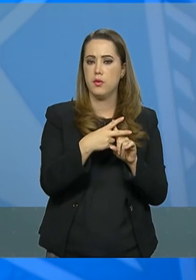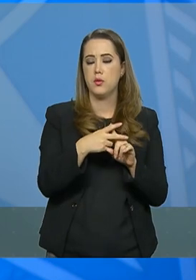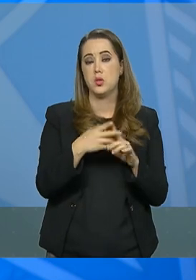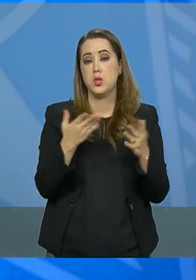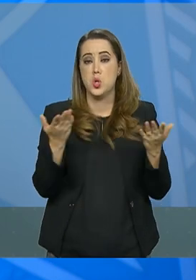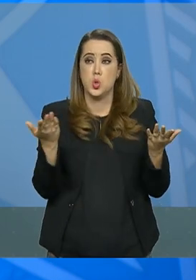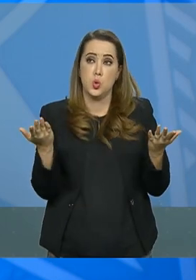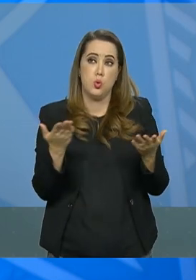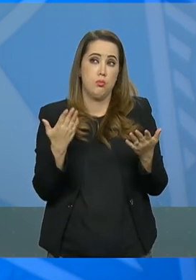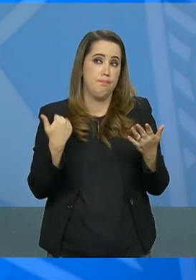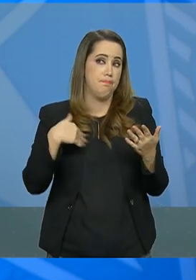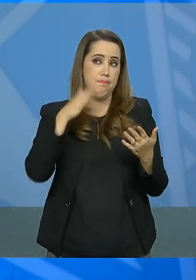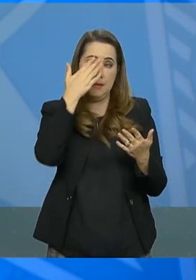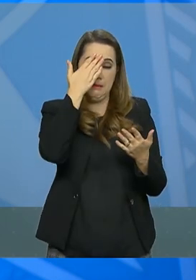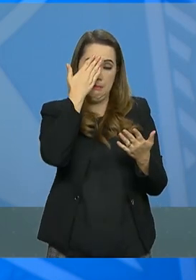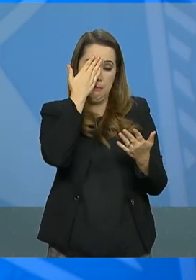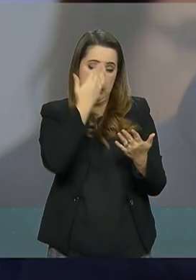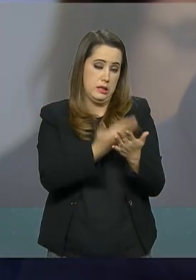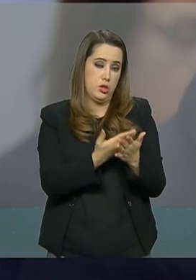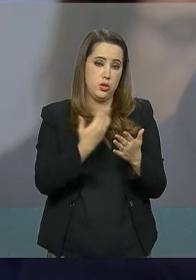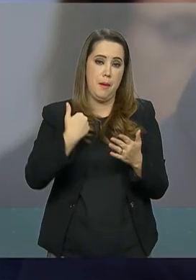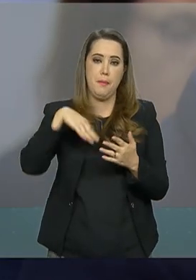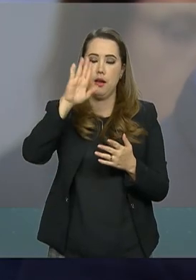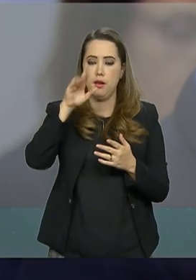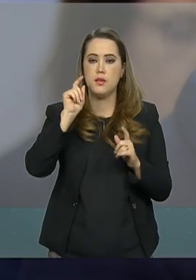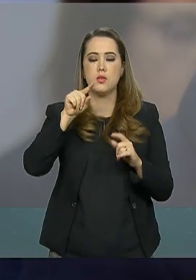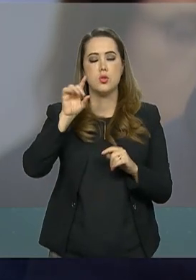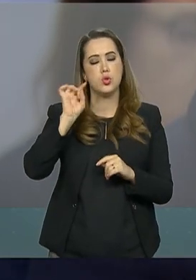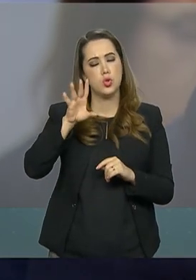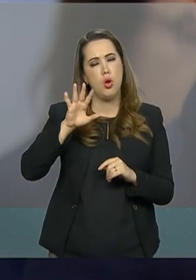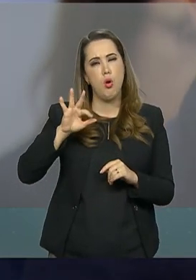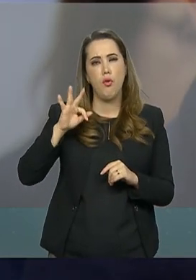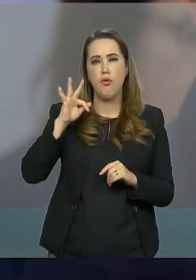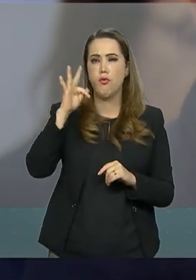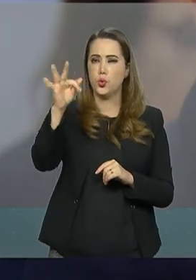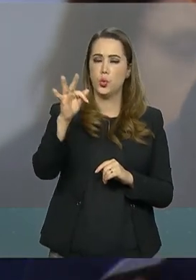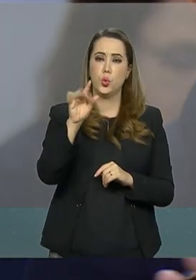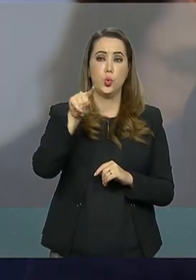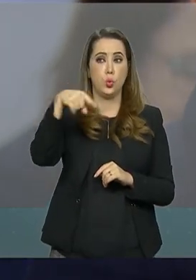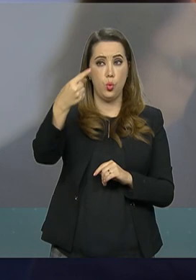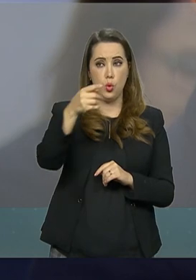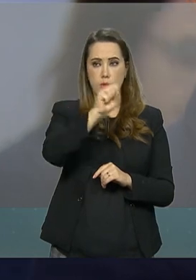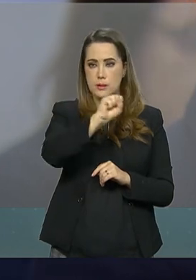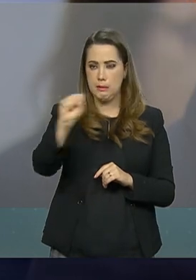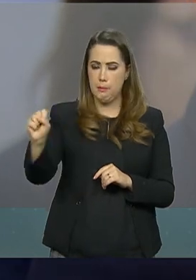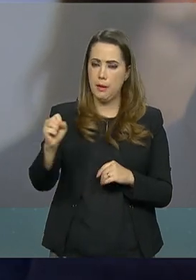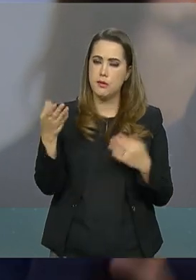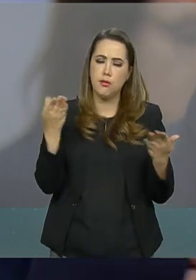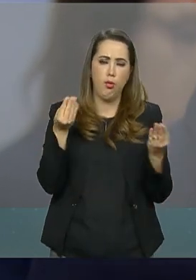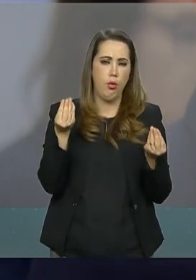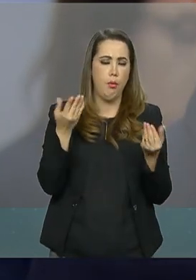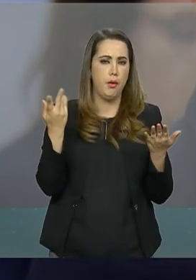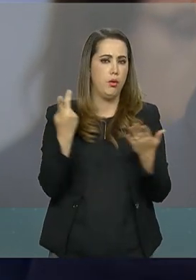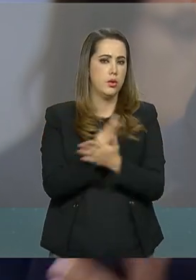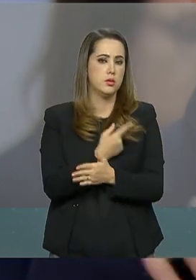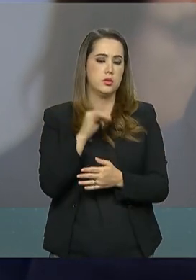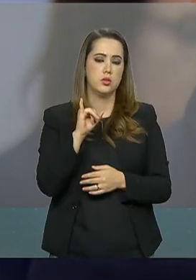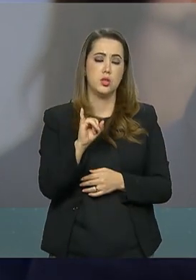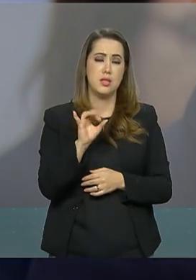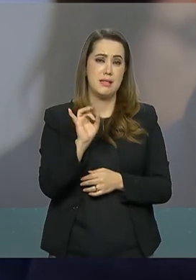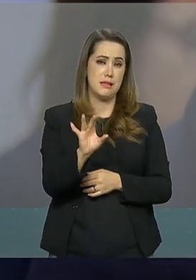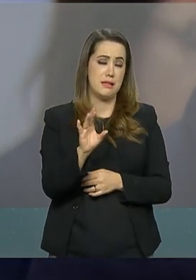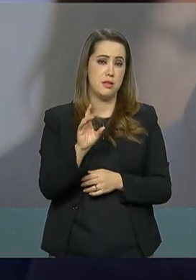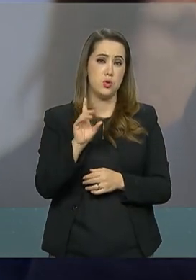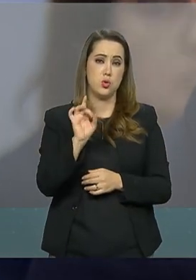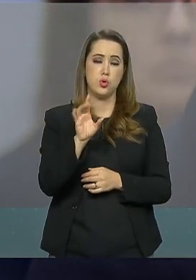otimista. Sim. Mas se alguém tropeçar, ficaria só para o próximo semestre. Como o presidente encara se a reforma só for aprovada ou passar na Câmara só